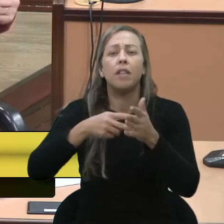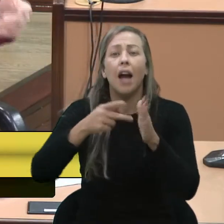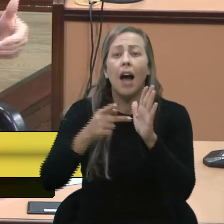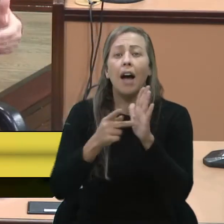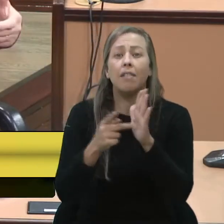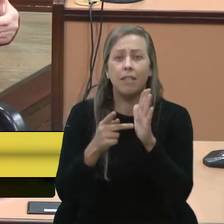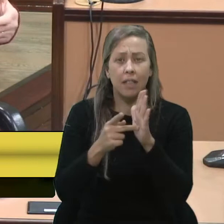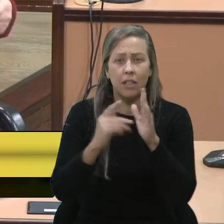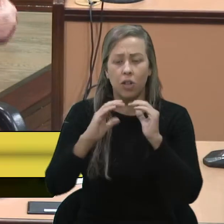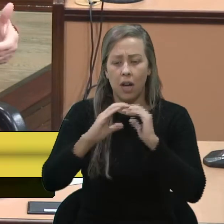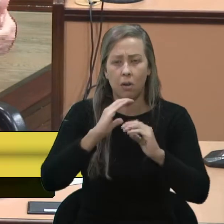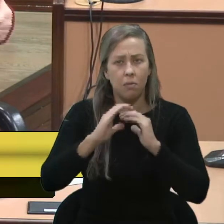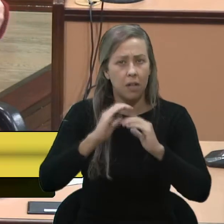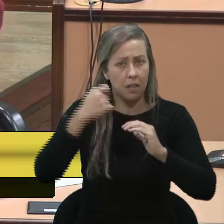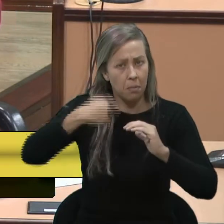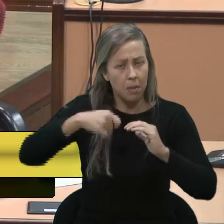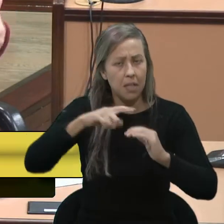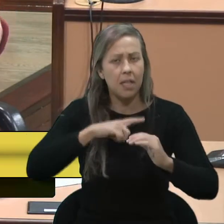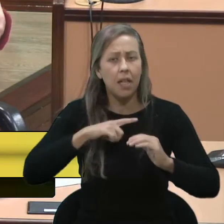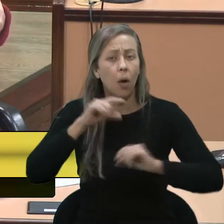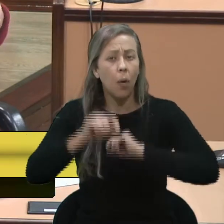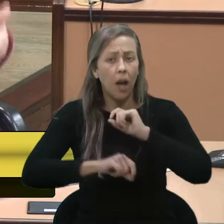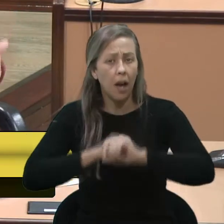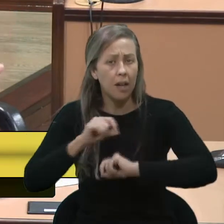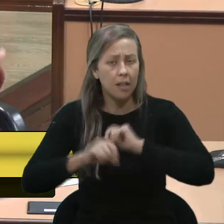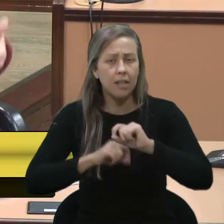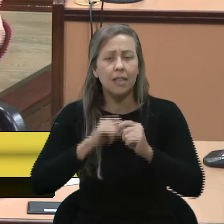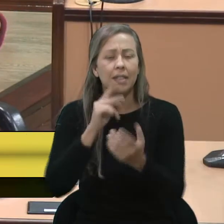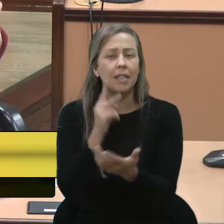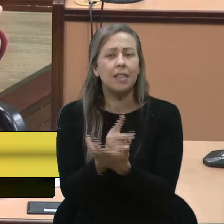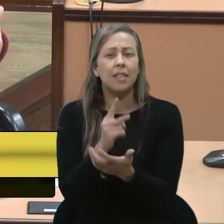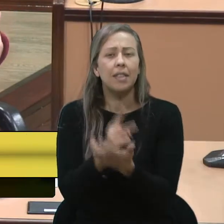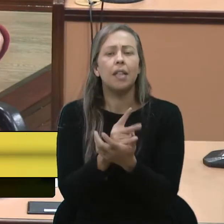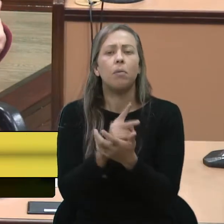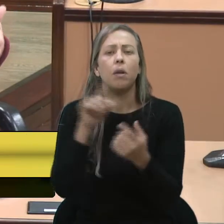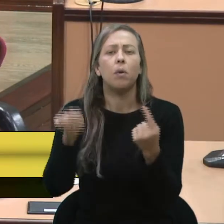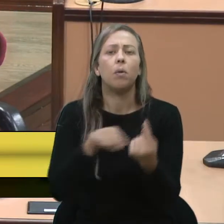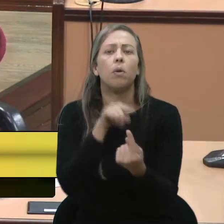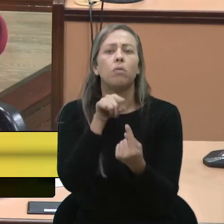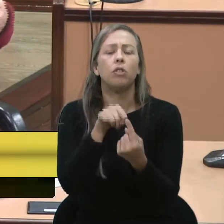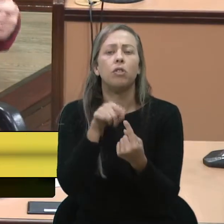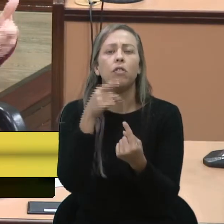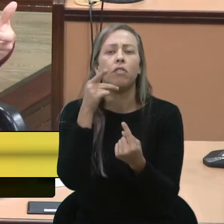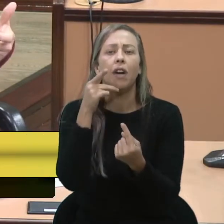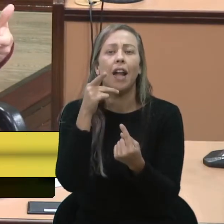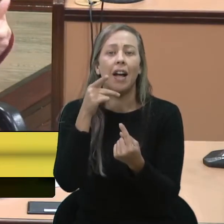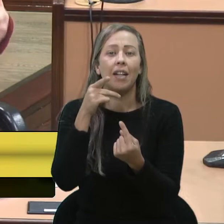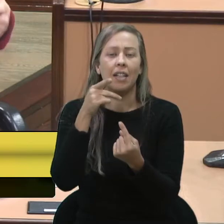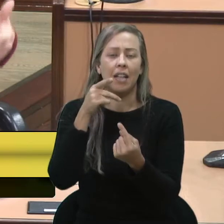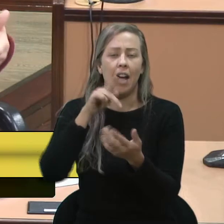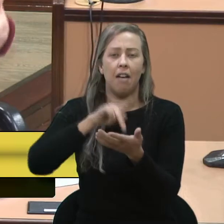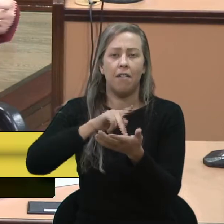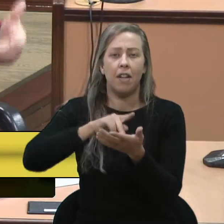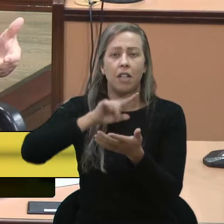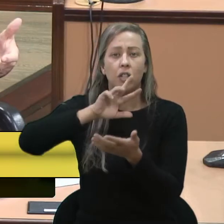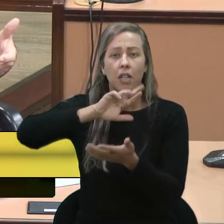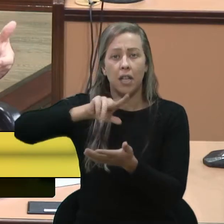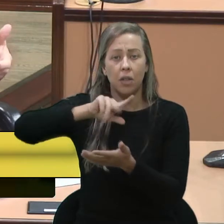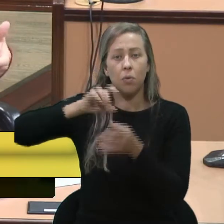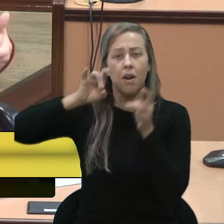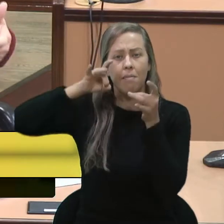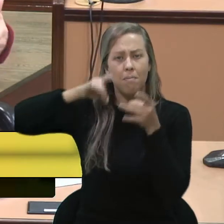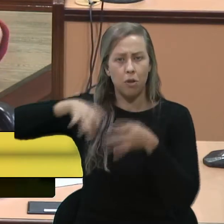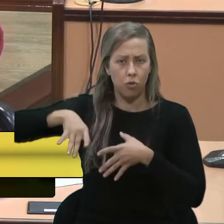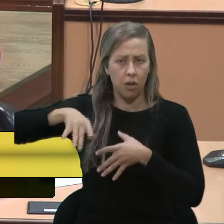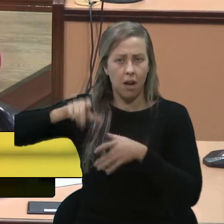A comunicação tendo como principal objetivo não prejudicar ninguém, mas, sim, expressar a verdade.